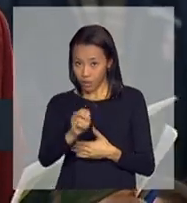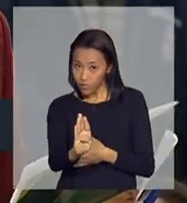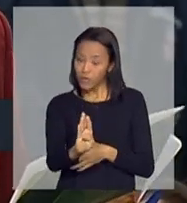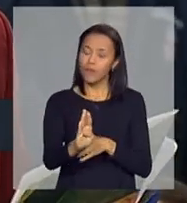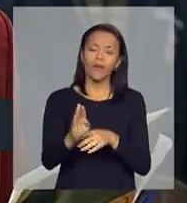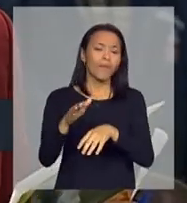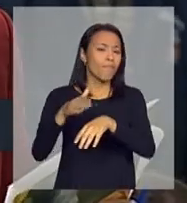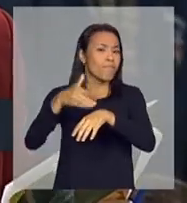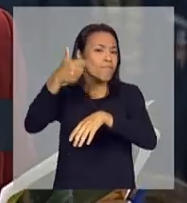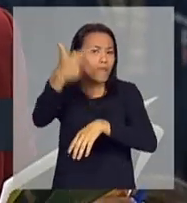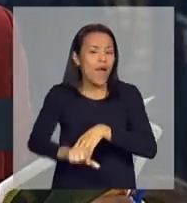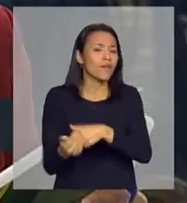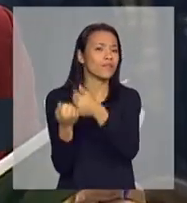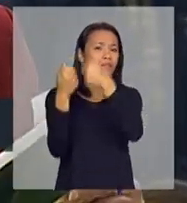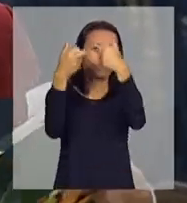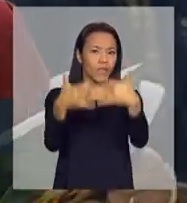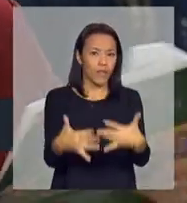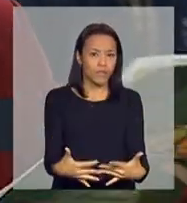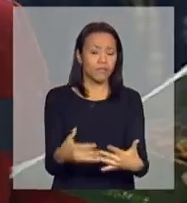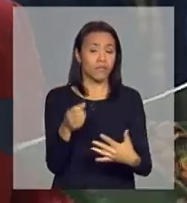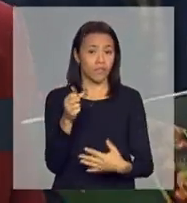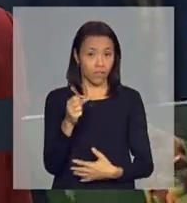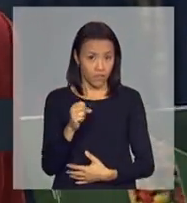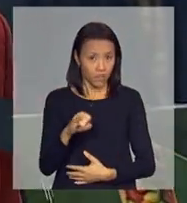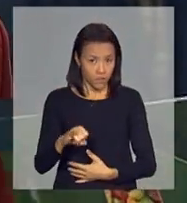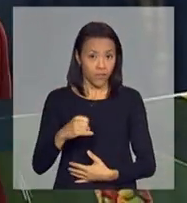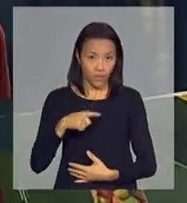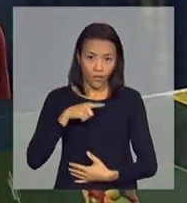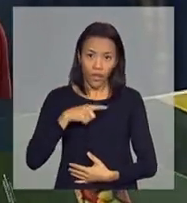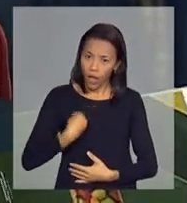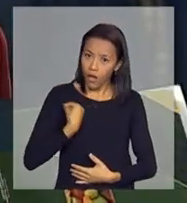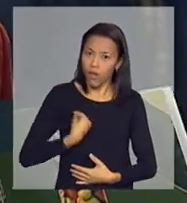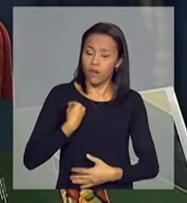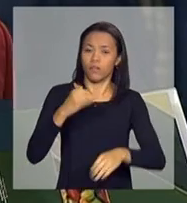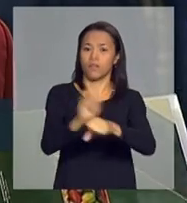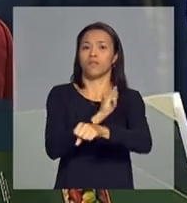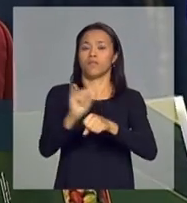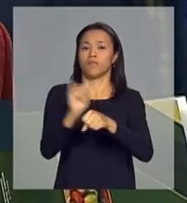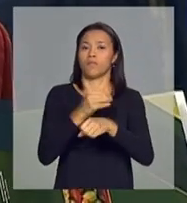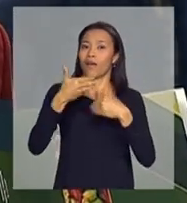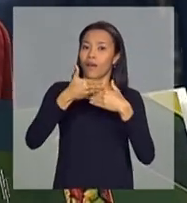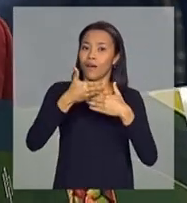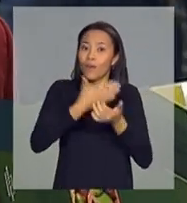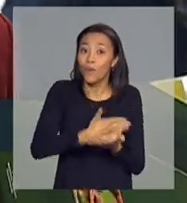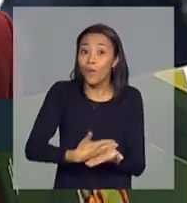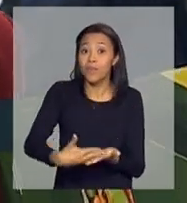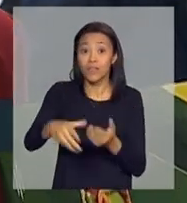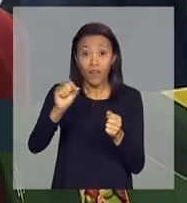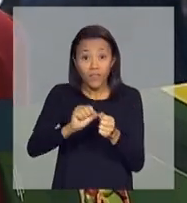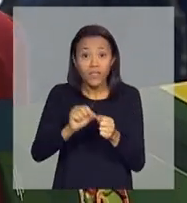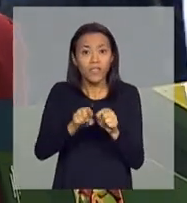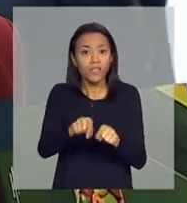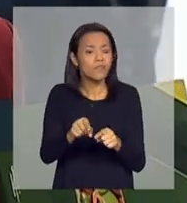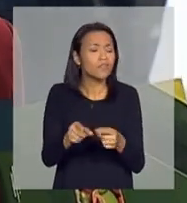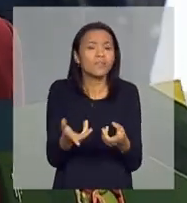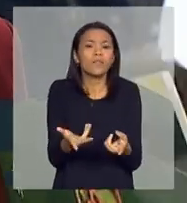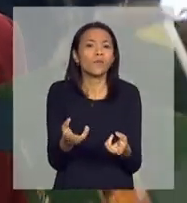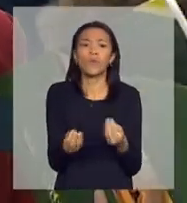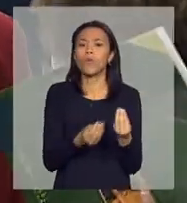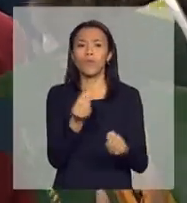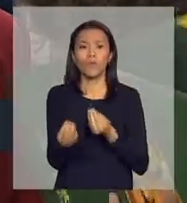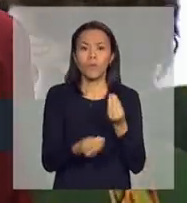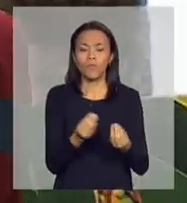senhor explicasse se já existe uma estratégia para se começar a fazer isso e como é que está a situação